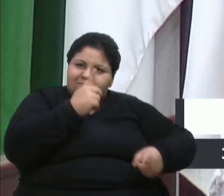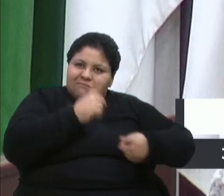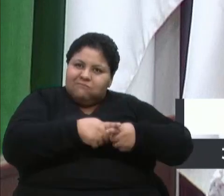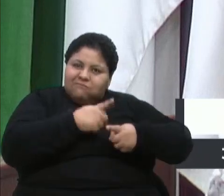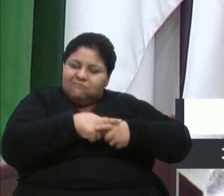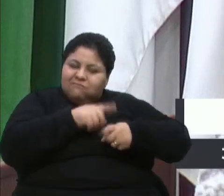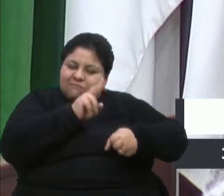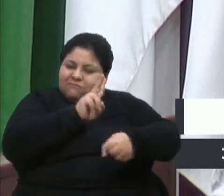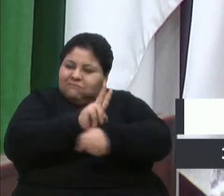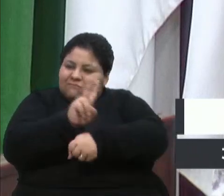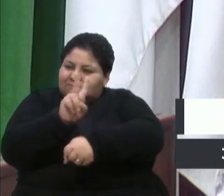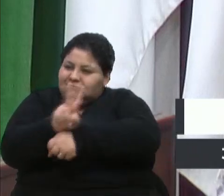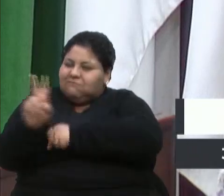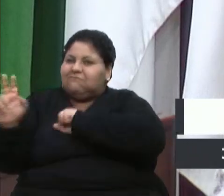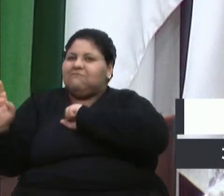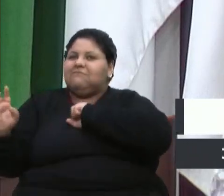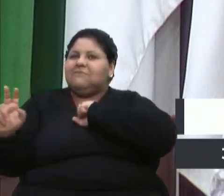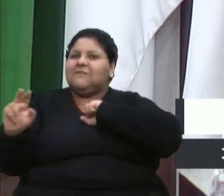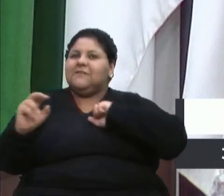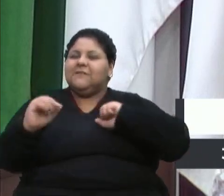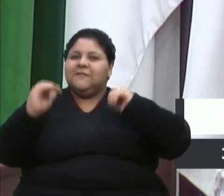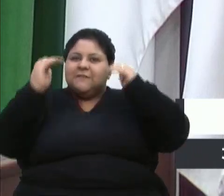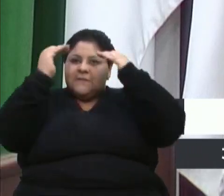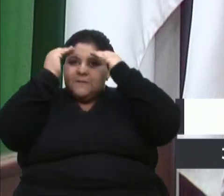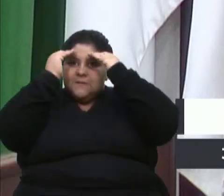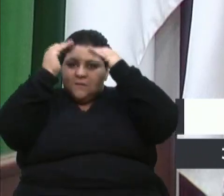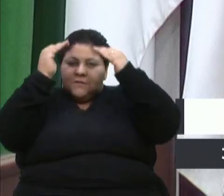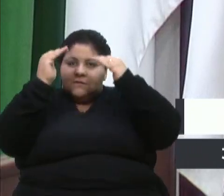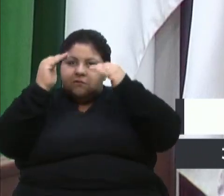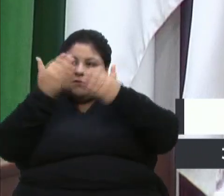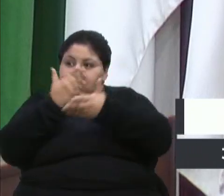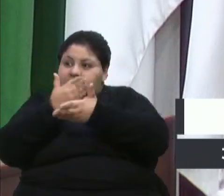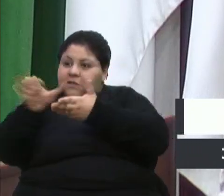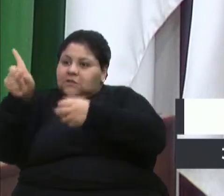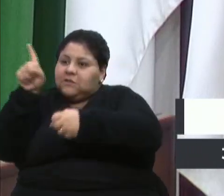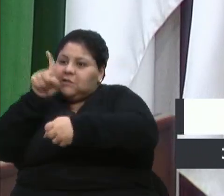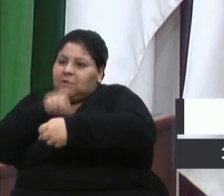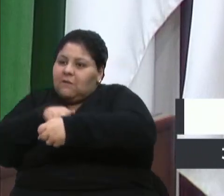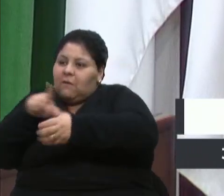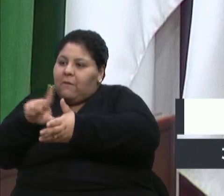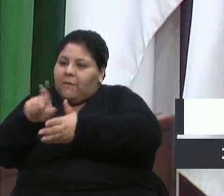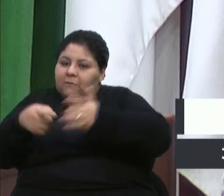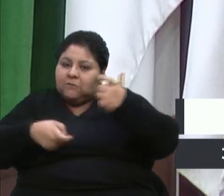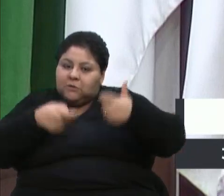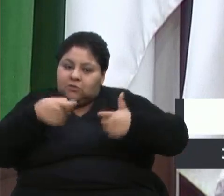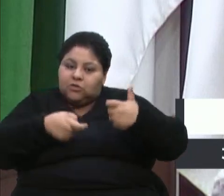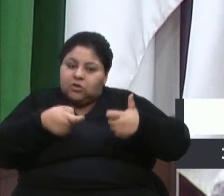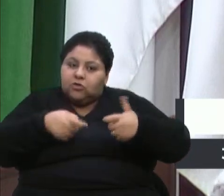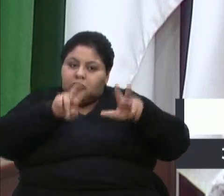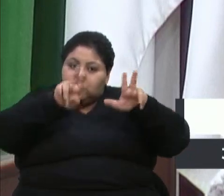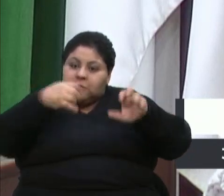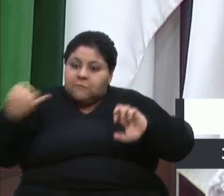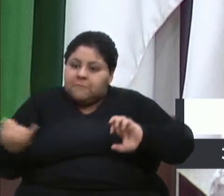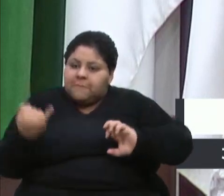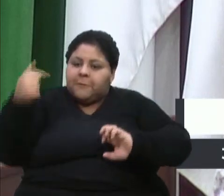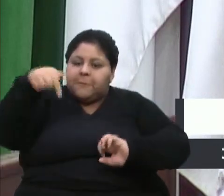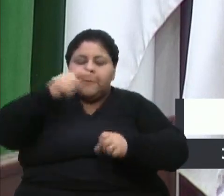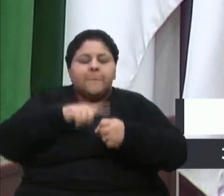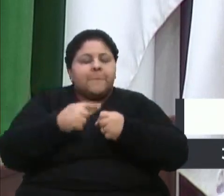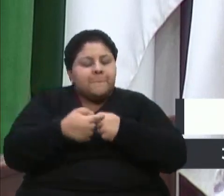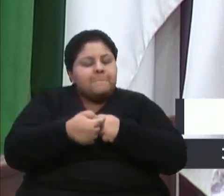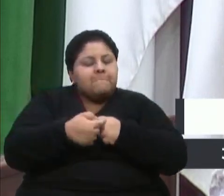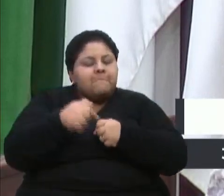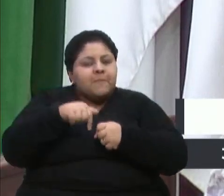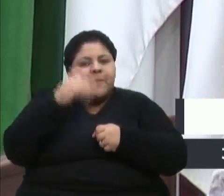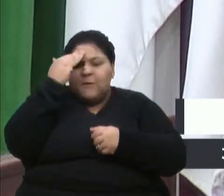a responsabilidade de tirar do seu tempo para discutir um tema que é essencial para a cidade e que eu tenho certeza que todos aqui